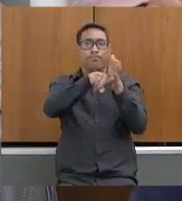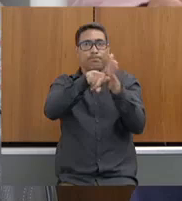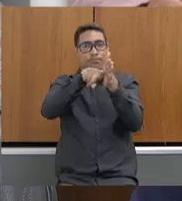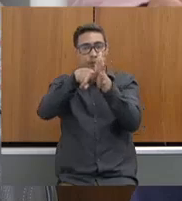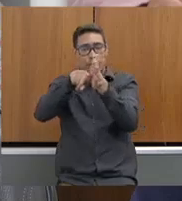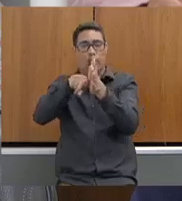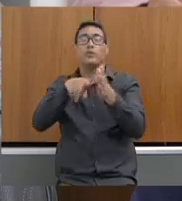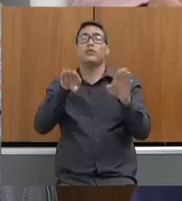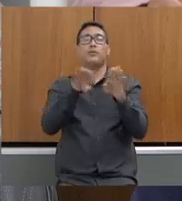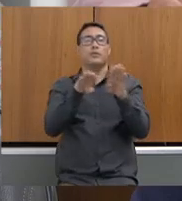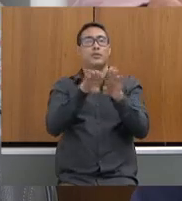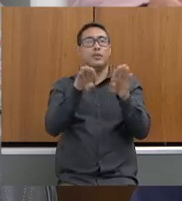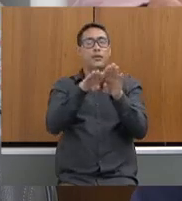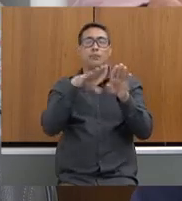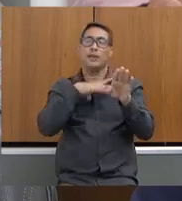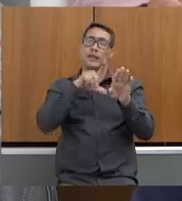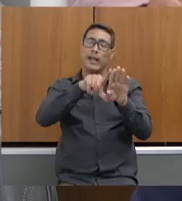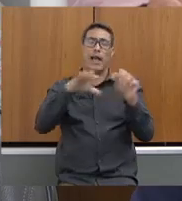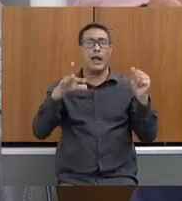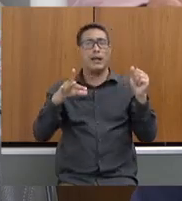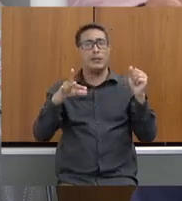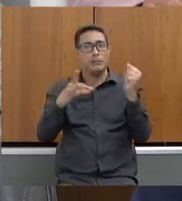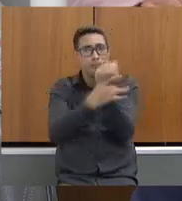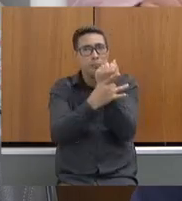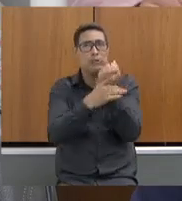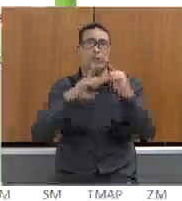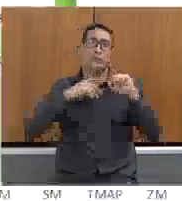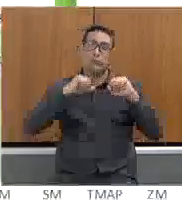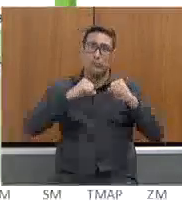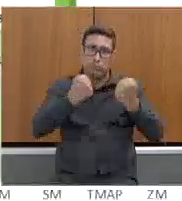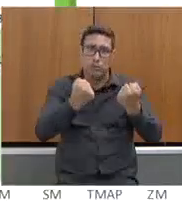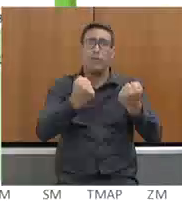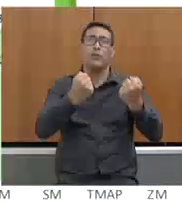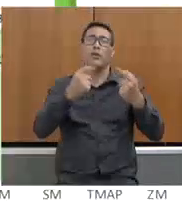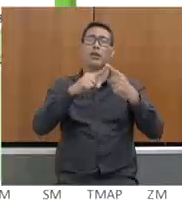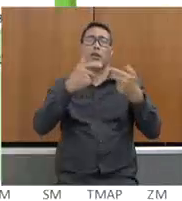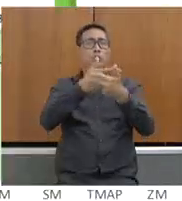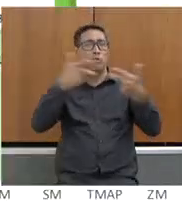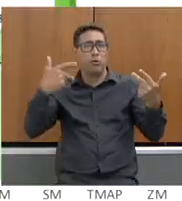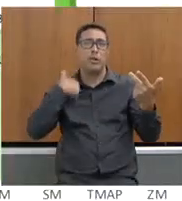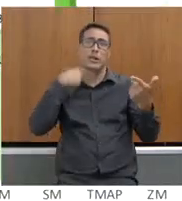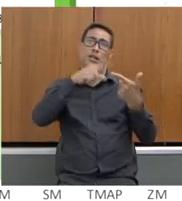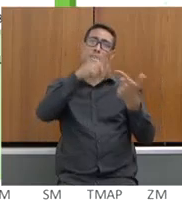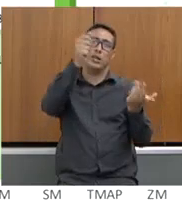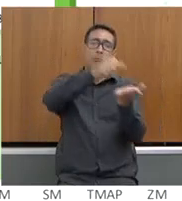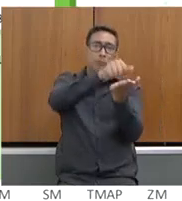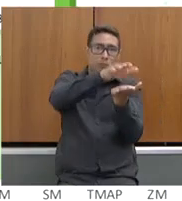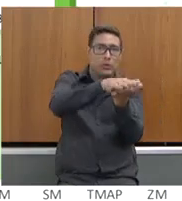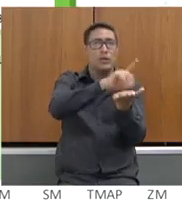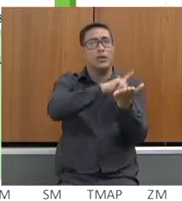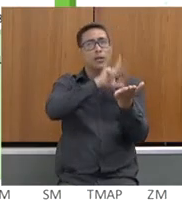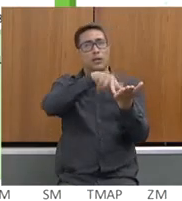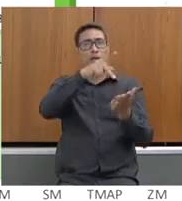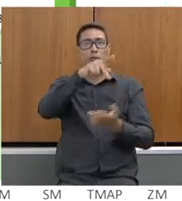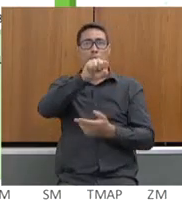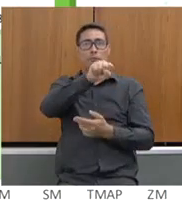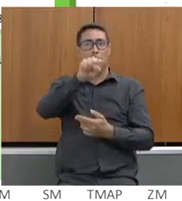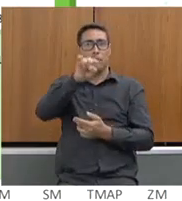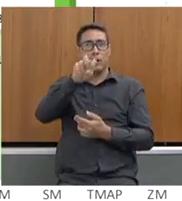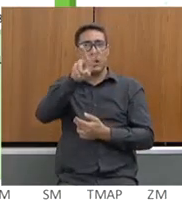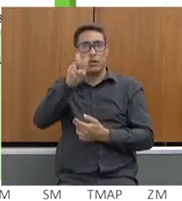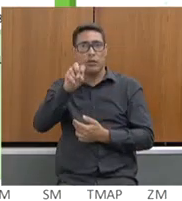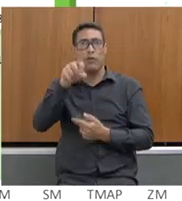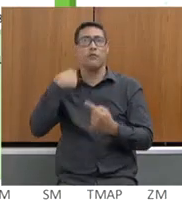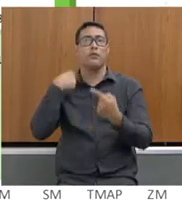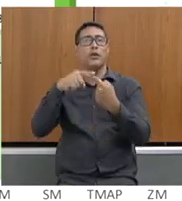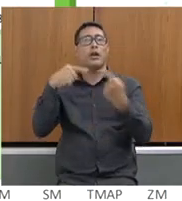Nós estamos também fortalecendo a tramitação dos autos de infração. Existe um passivo histórico no SISEMA em